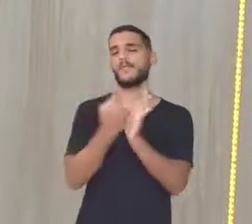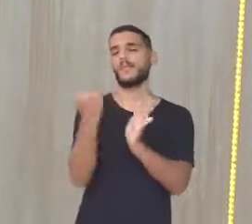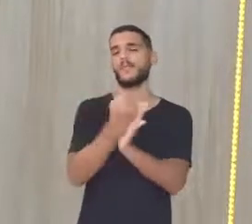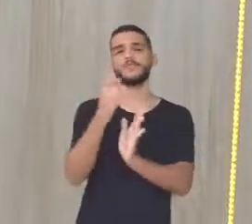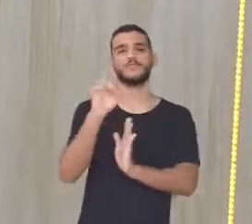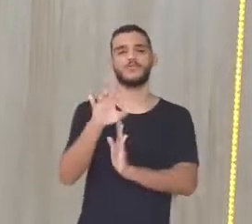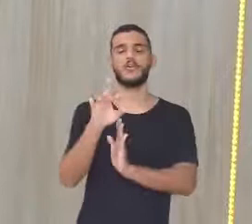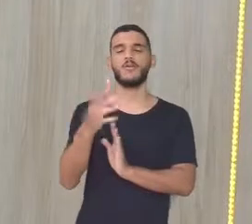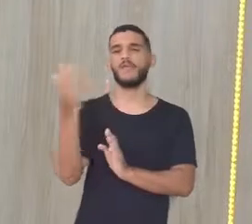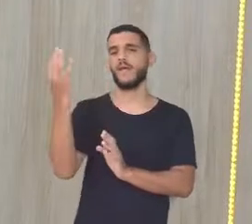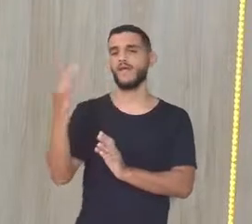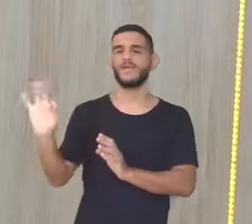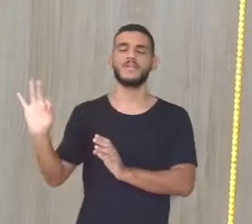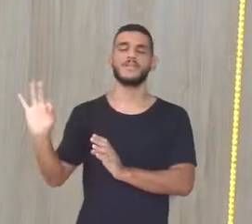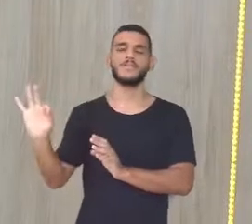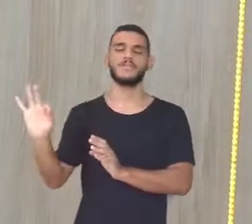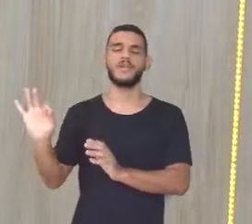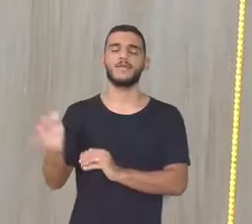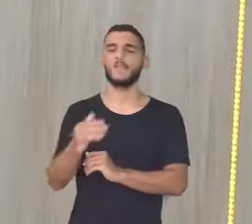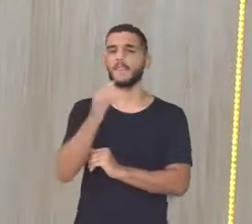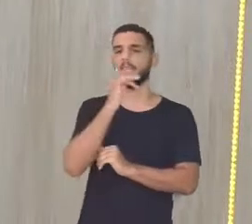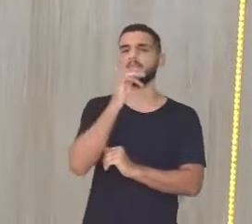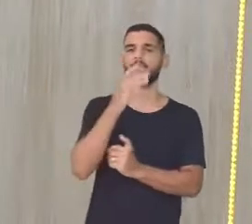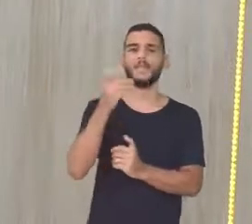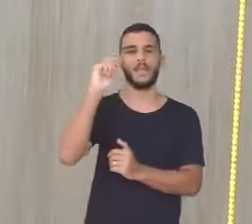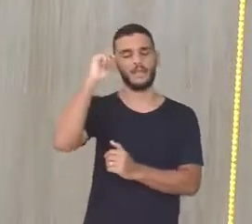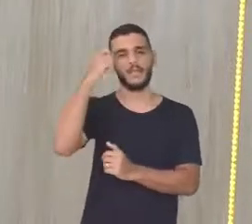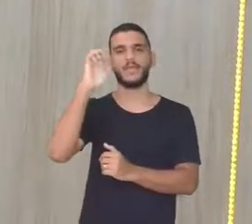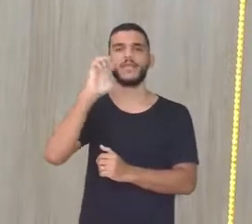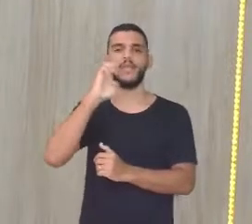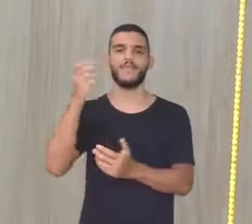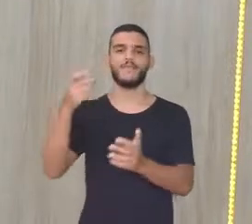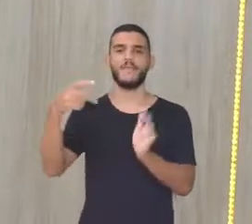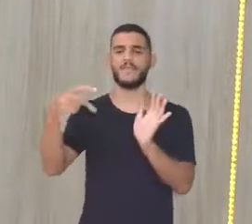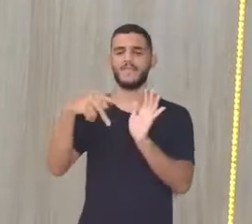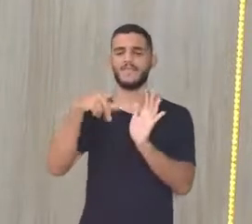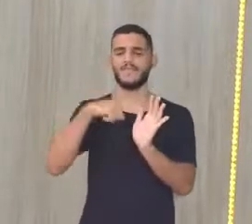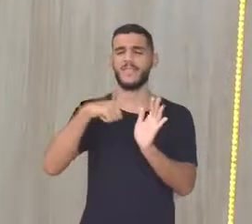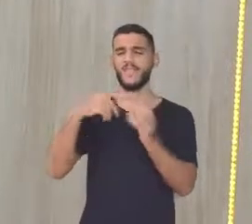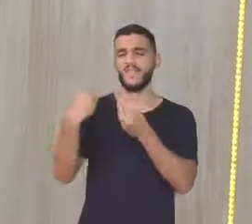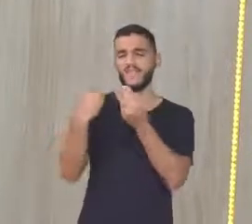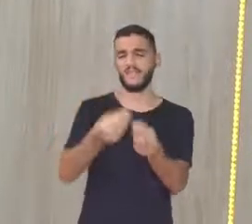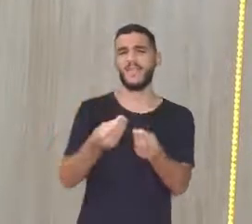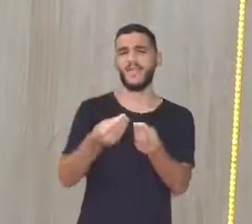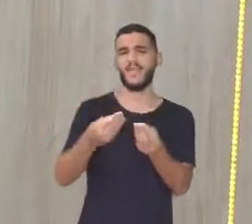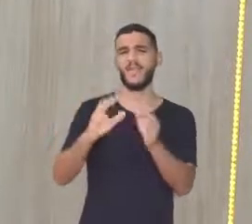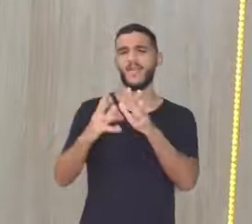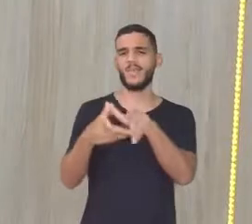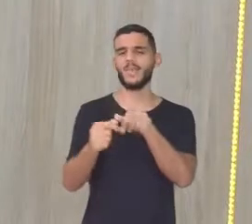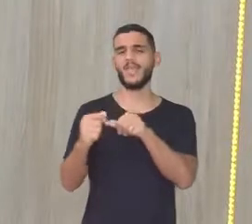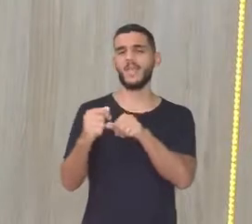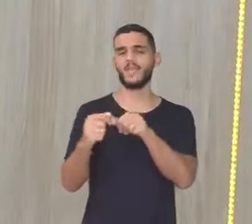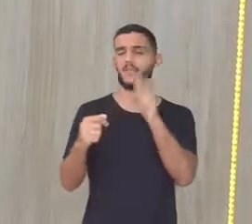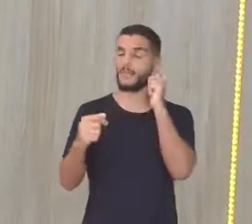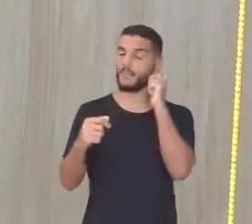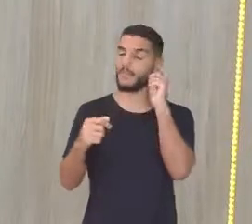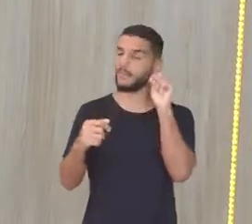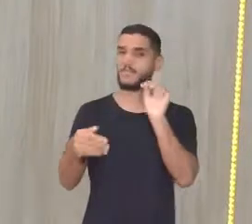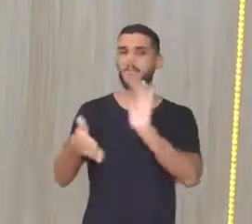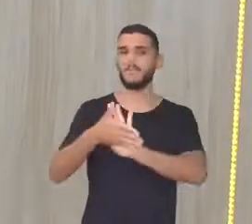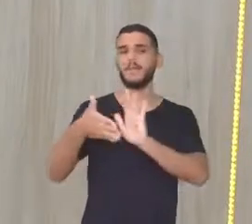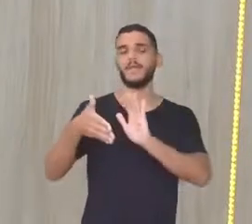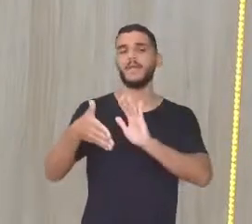A França Ela diz Por exemplo Adão e Eva Deixou o testamento Foi De que as terras do mundo Só pertencem a Portugal E Espanha Porque eram os países